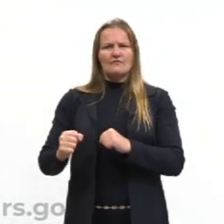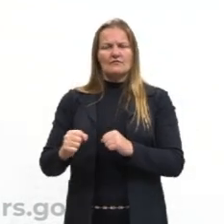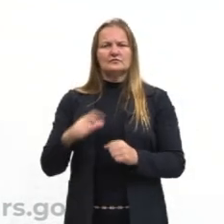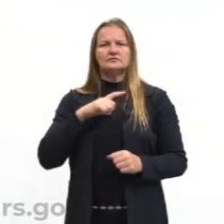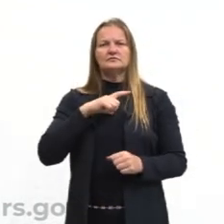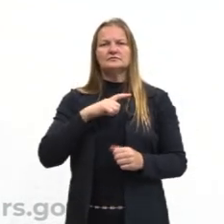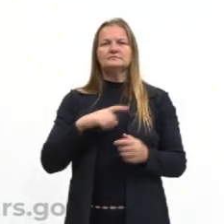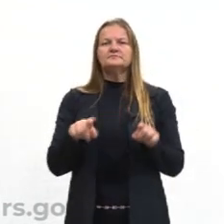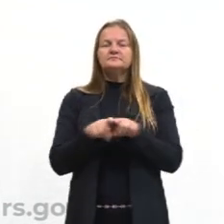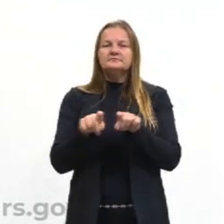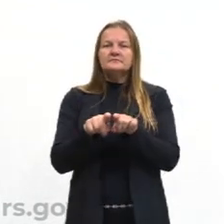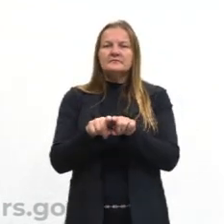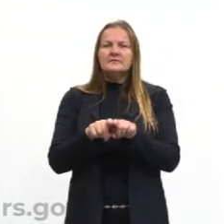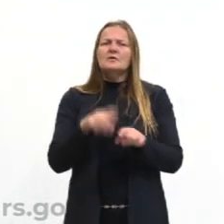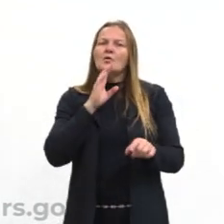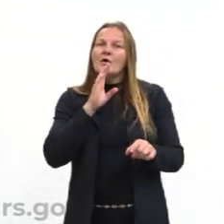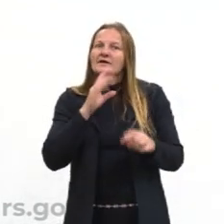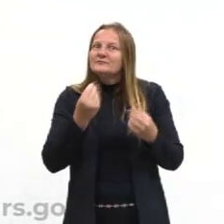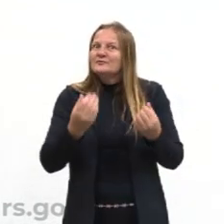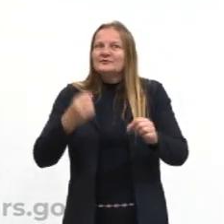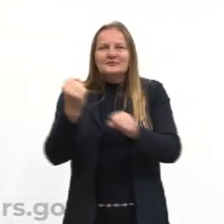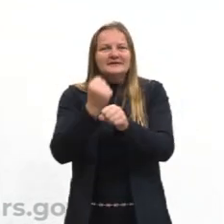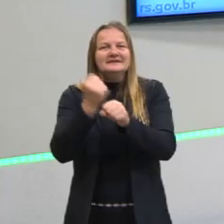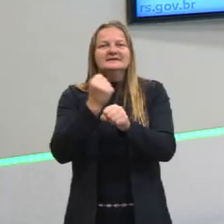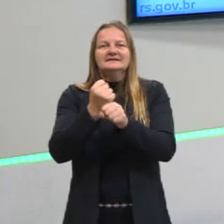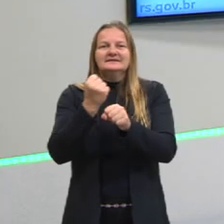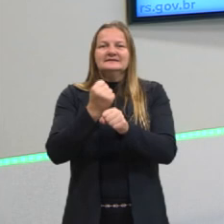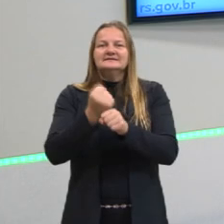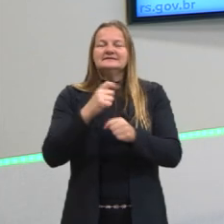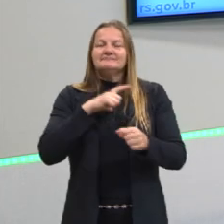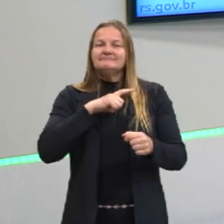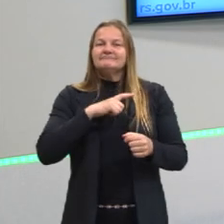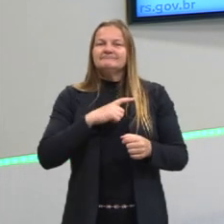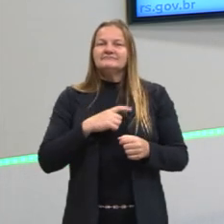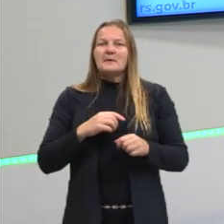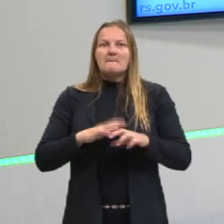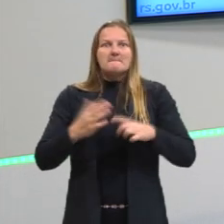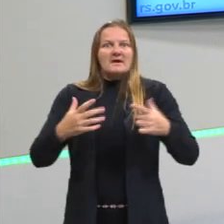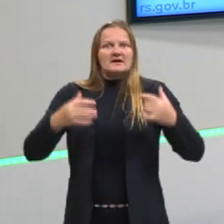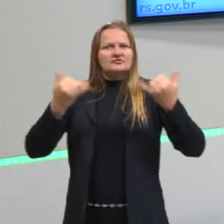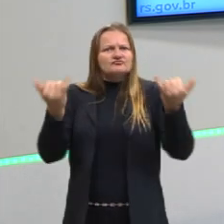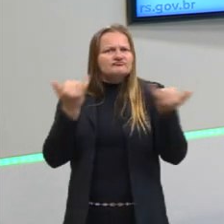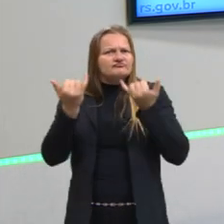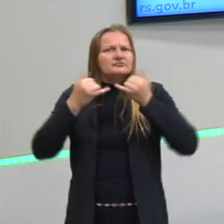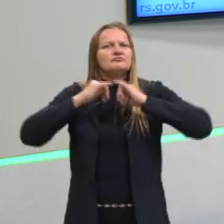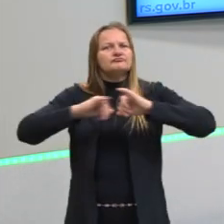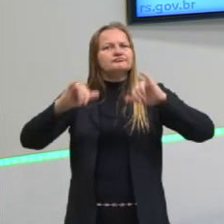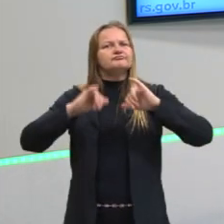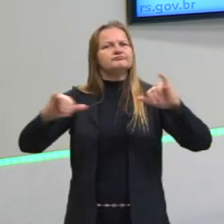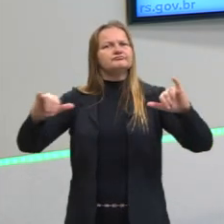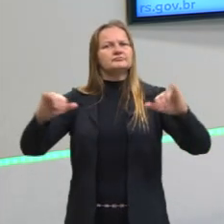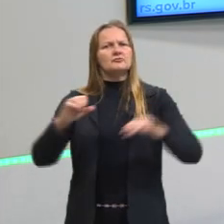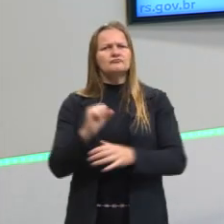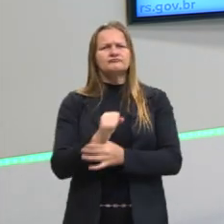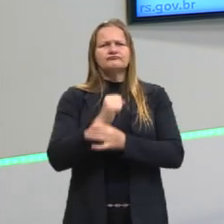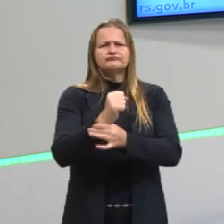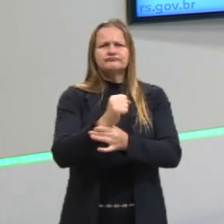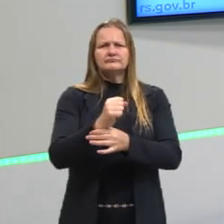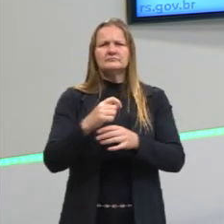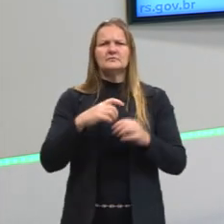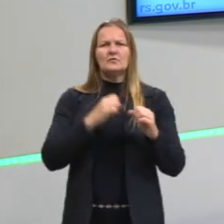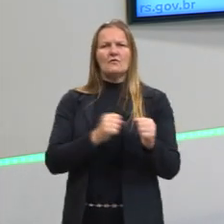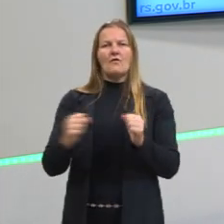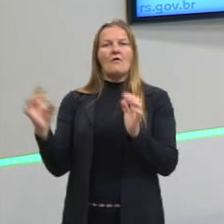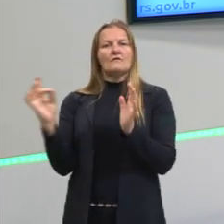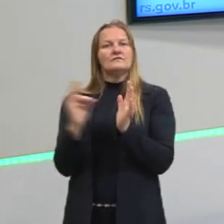tempo, a gente conhece muito essa produção, porque era a que era mais divulgada, mais defendida, que estava do lado do poder